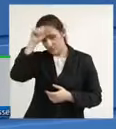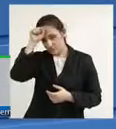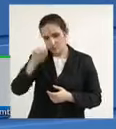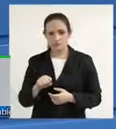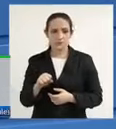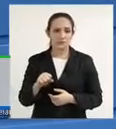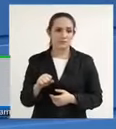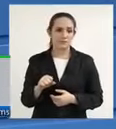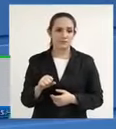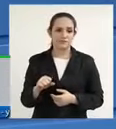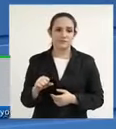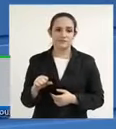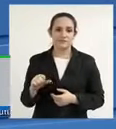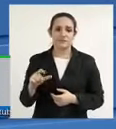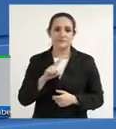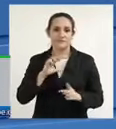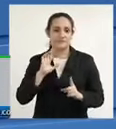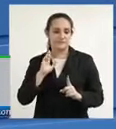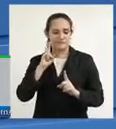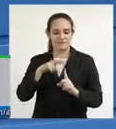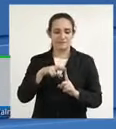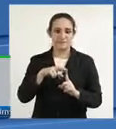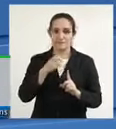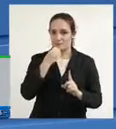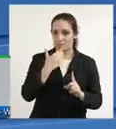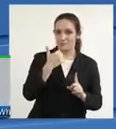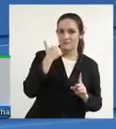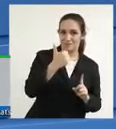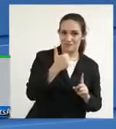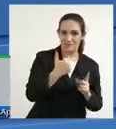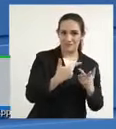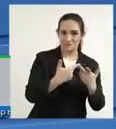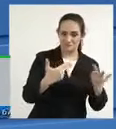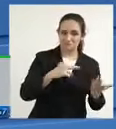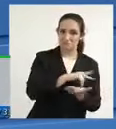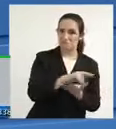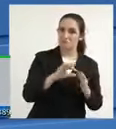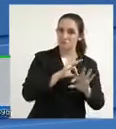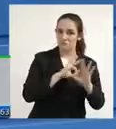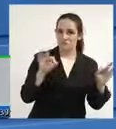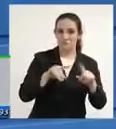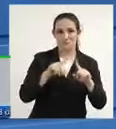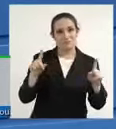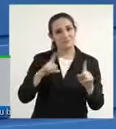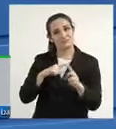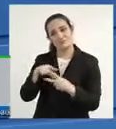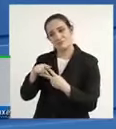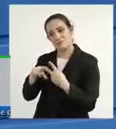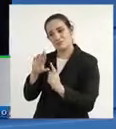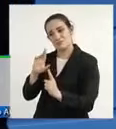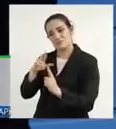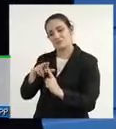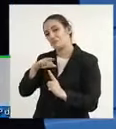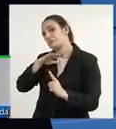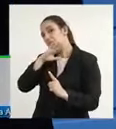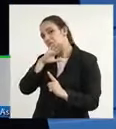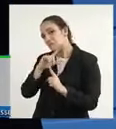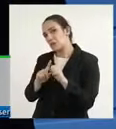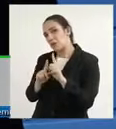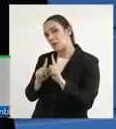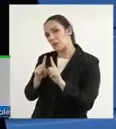Estado que tem vários referenciais positivos em muitas áreas, mas tem dois que nos entristece,